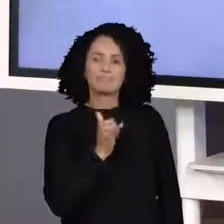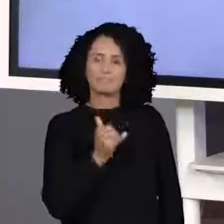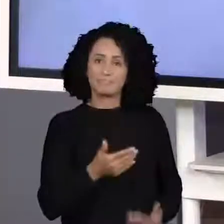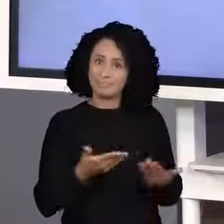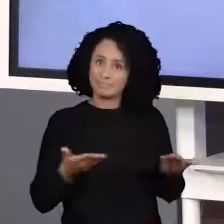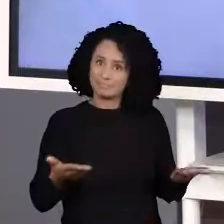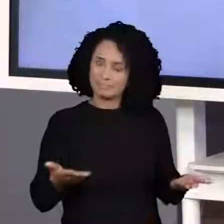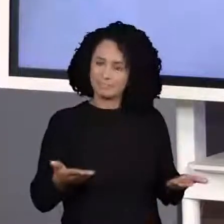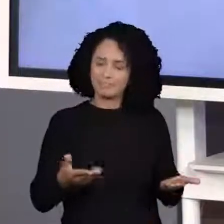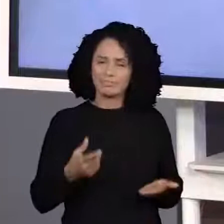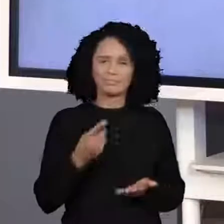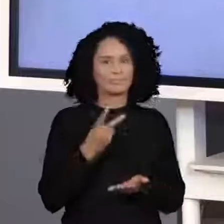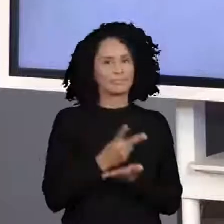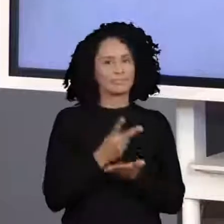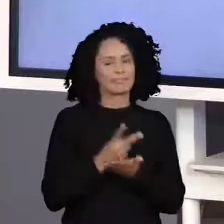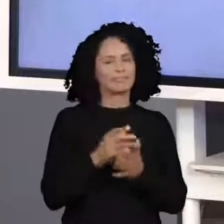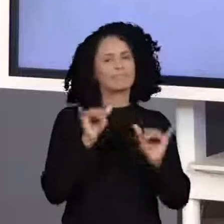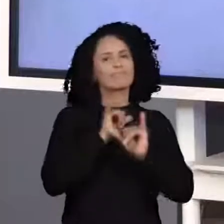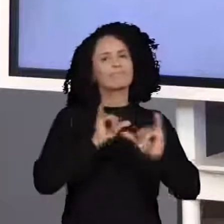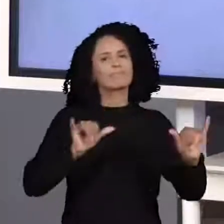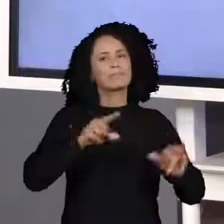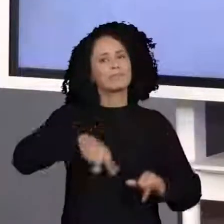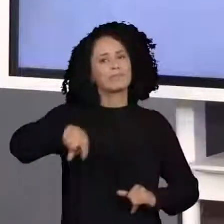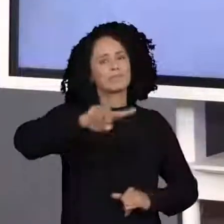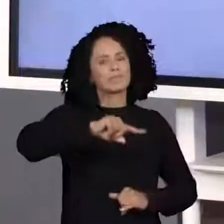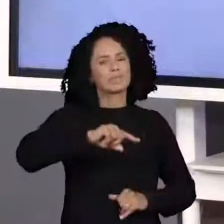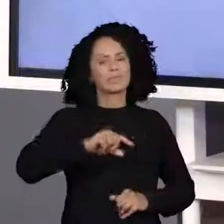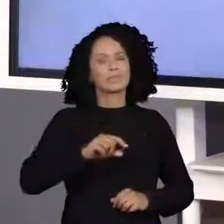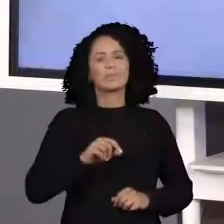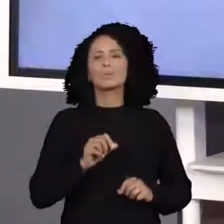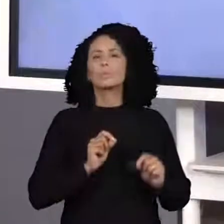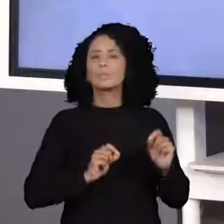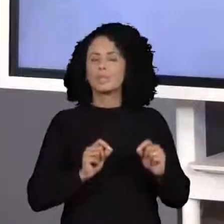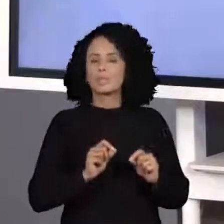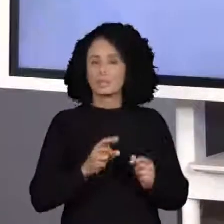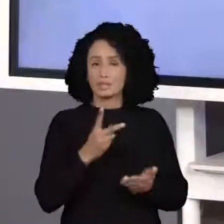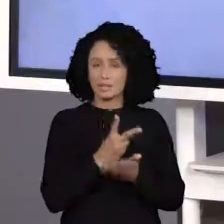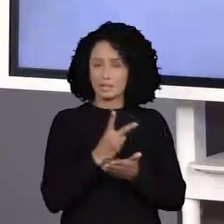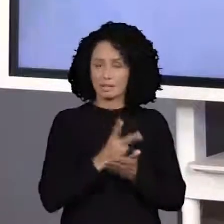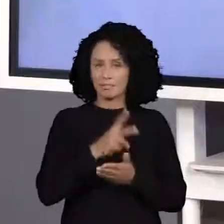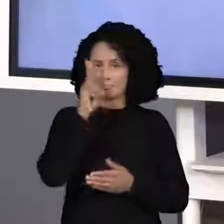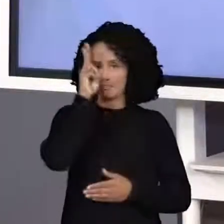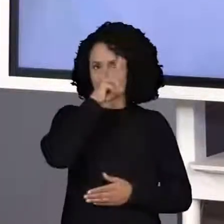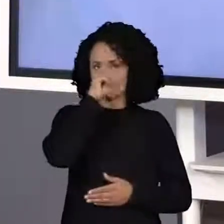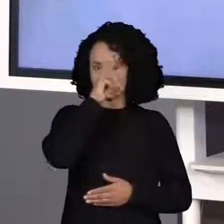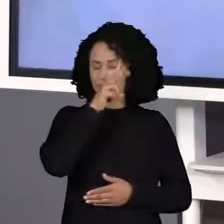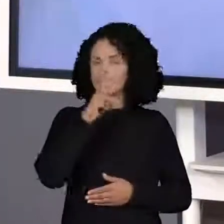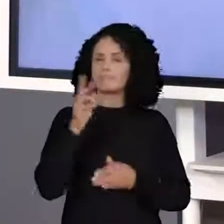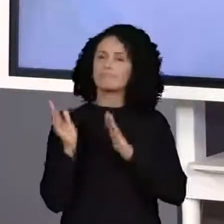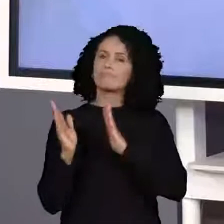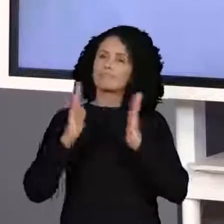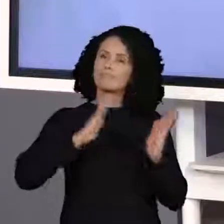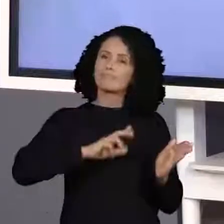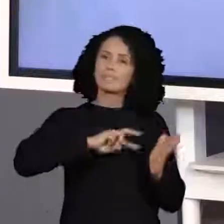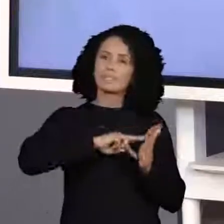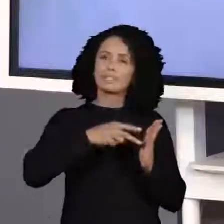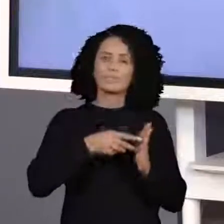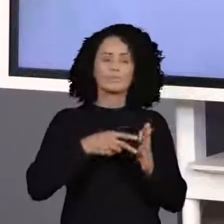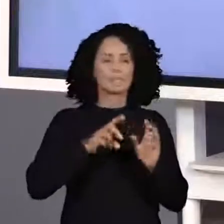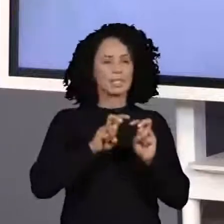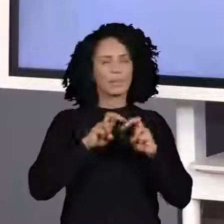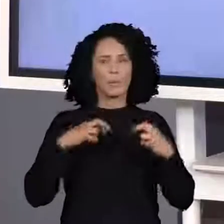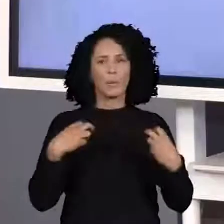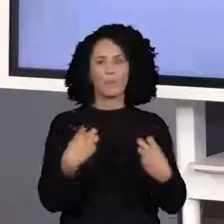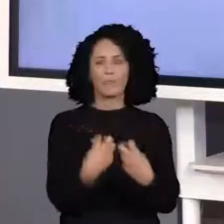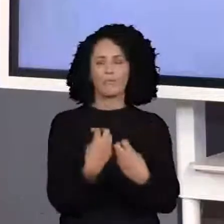Eu sempre digo que a aula de história nada mais é que uma grande roda de conversa. Então, vamos compartilhar. Então, aproveite aí que você está na